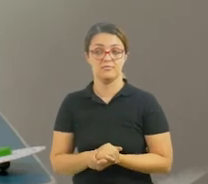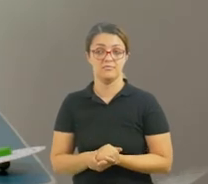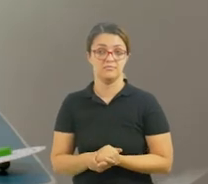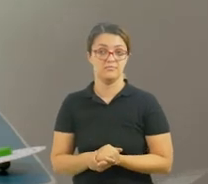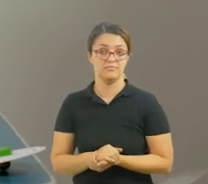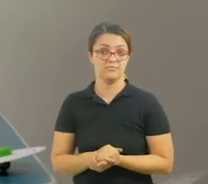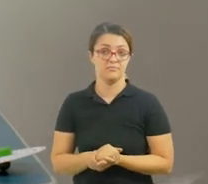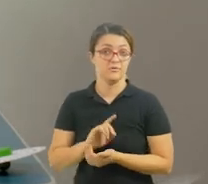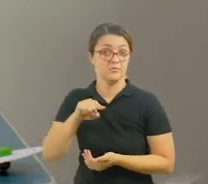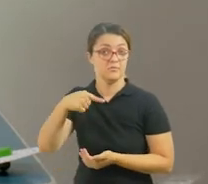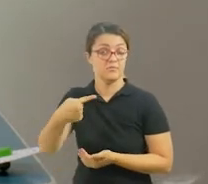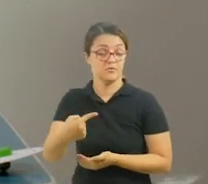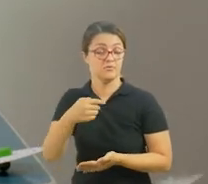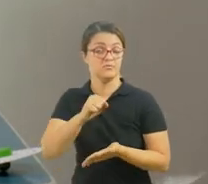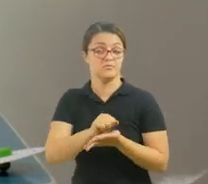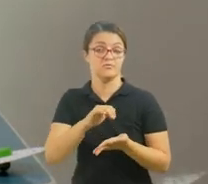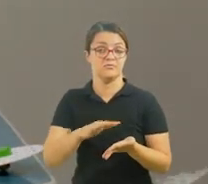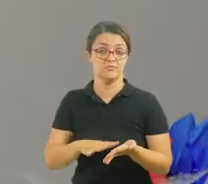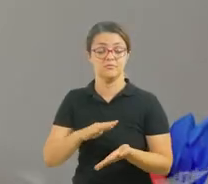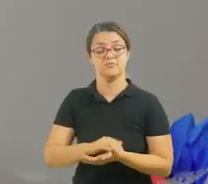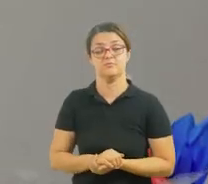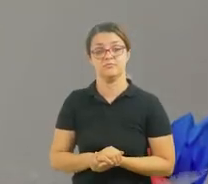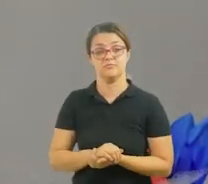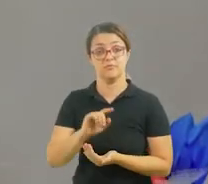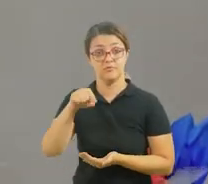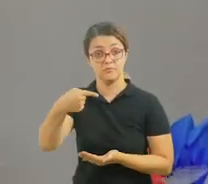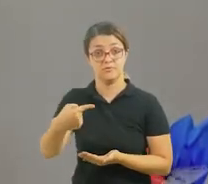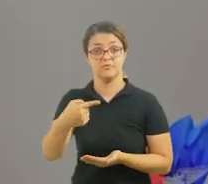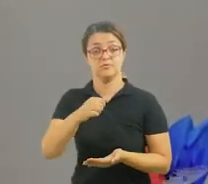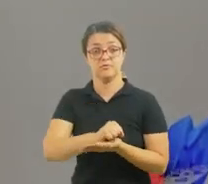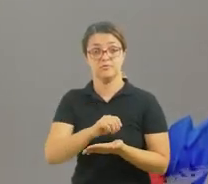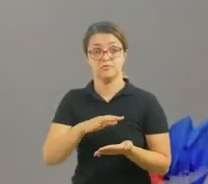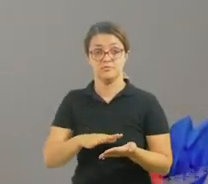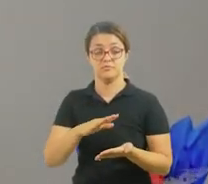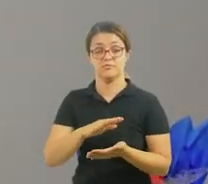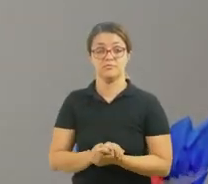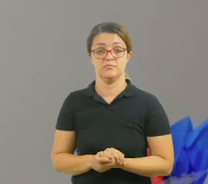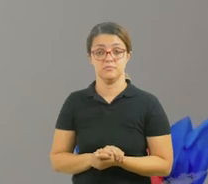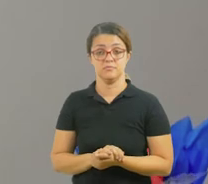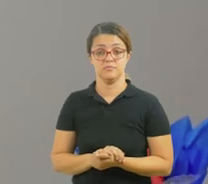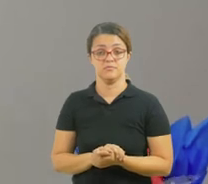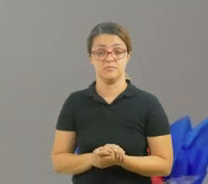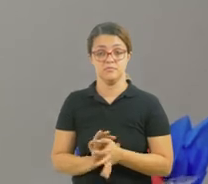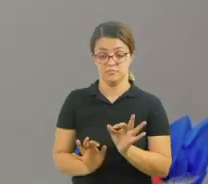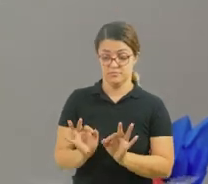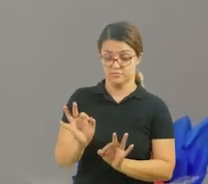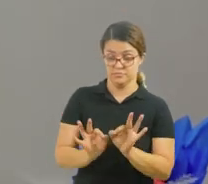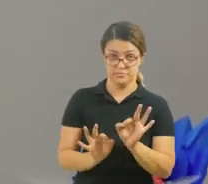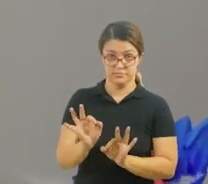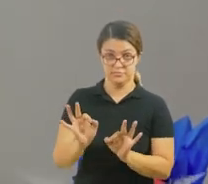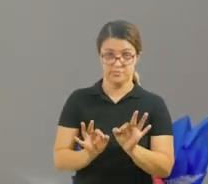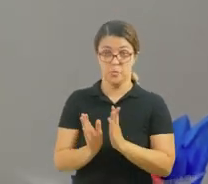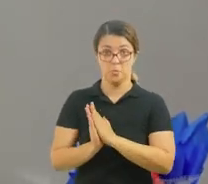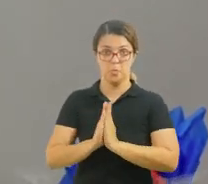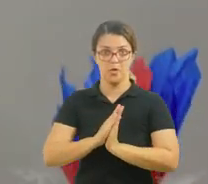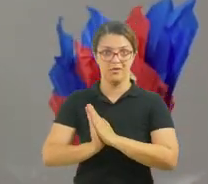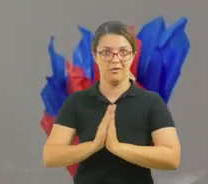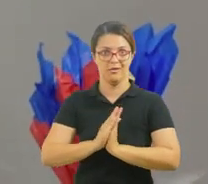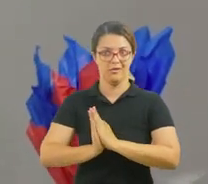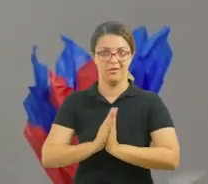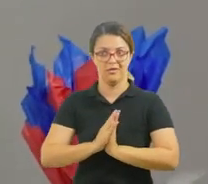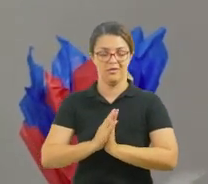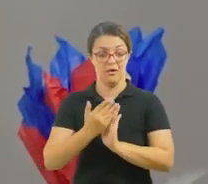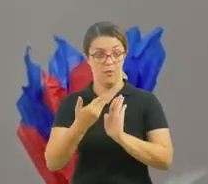a nossa próxima atividade. Na nossa próxima atividade, nós vamos confeccionar essa bonequinha aqui.